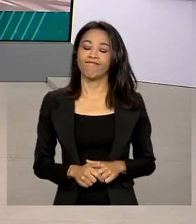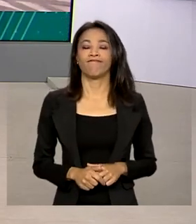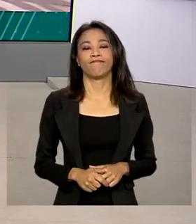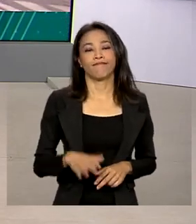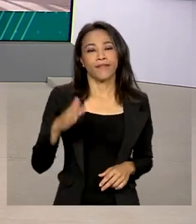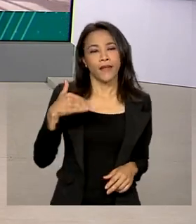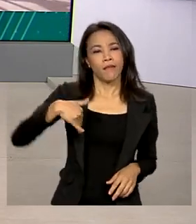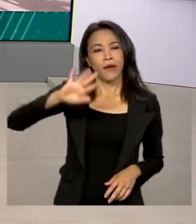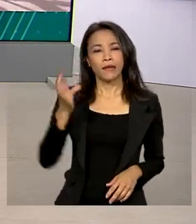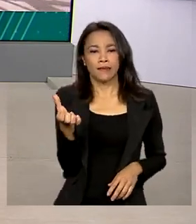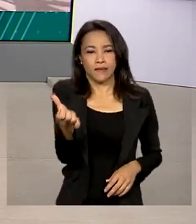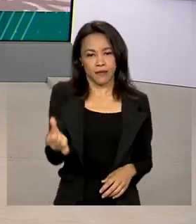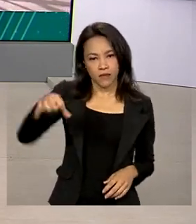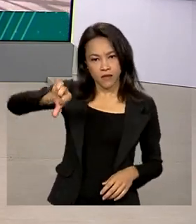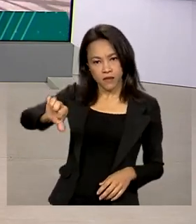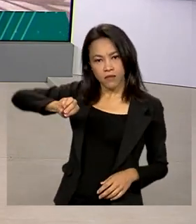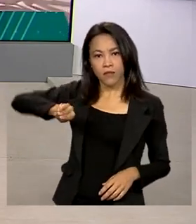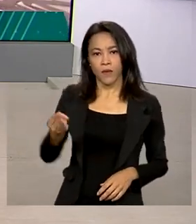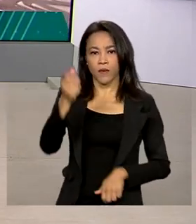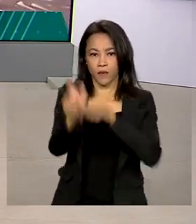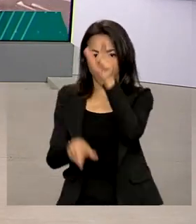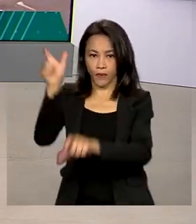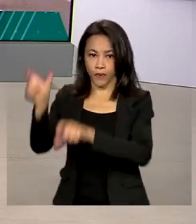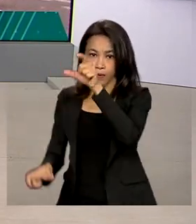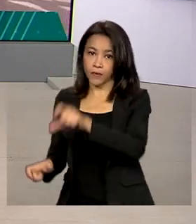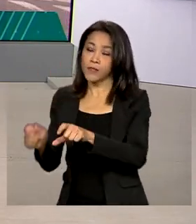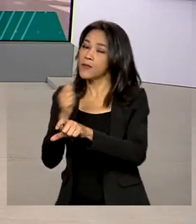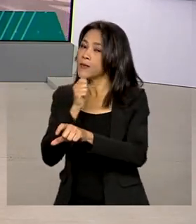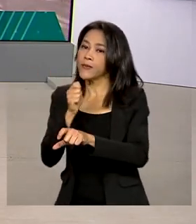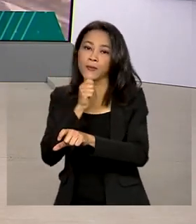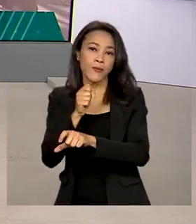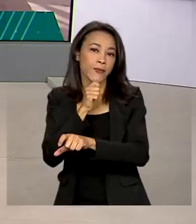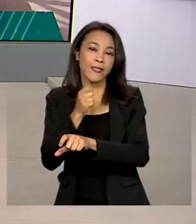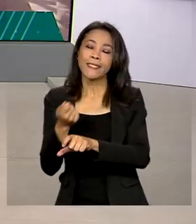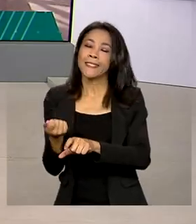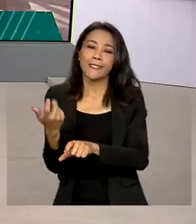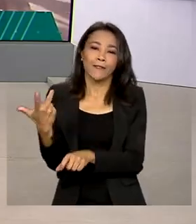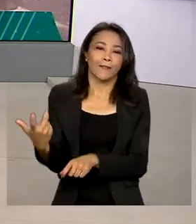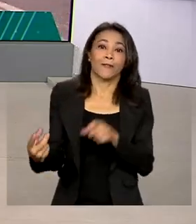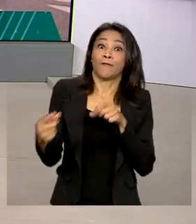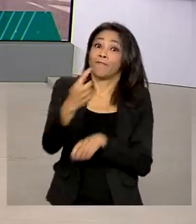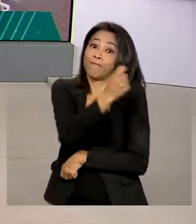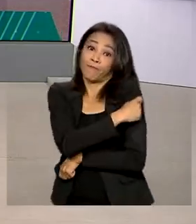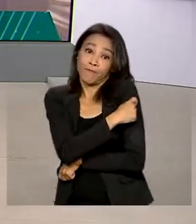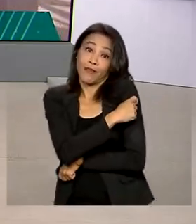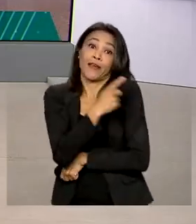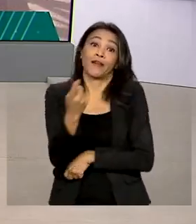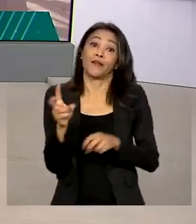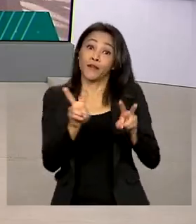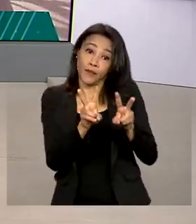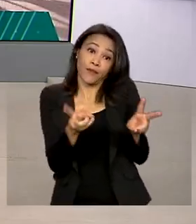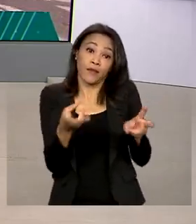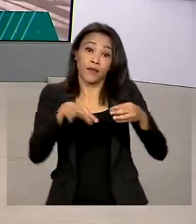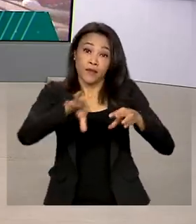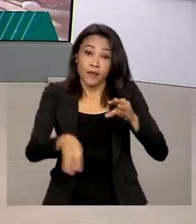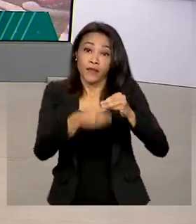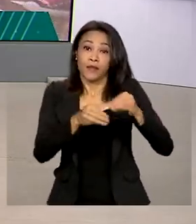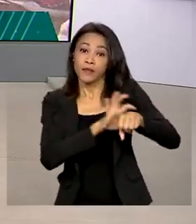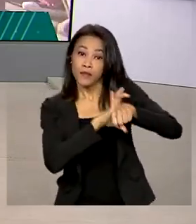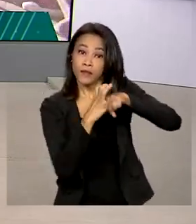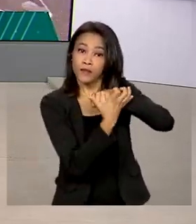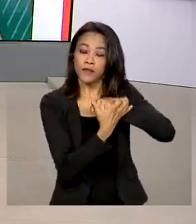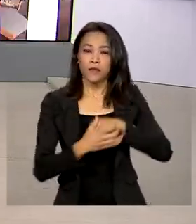Mais de 69 milhões de brasileiros não tomaram a primeira dose de reforço contra a Covid-19. O Ministério da Saúde